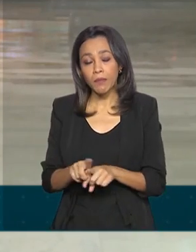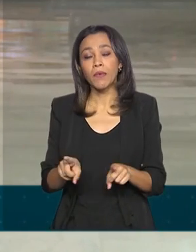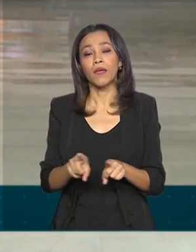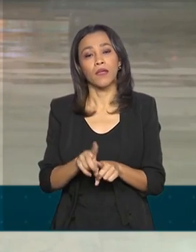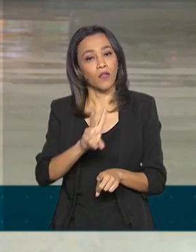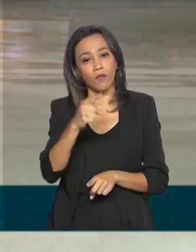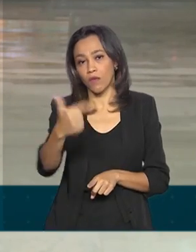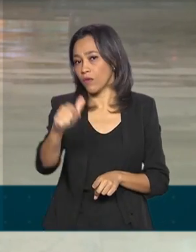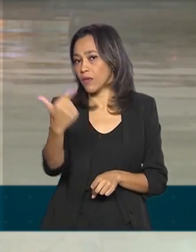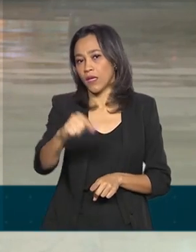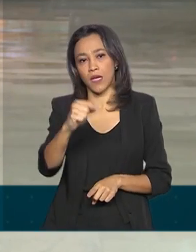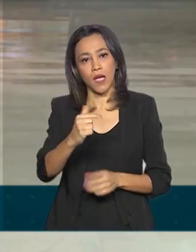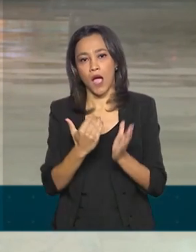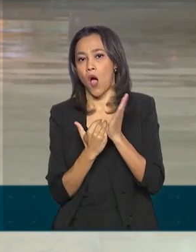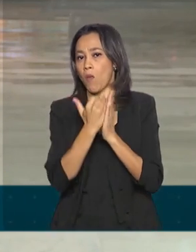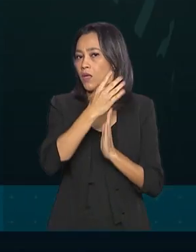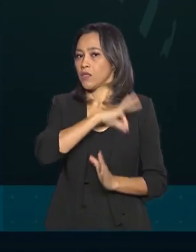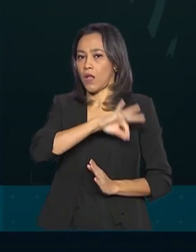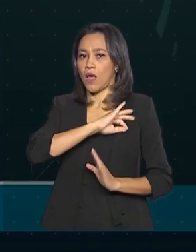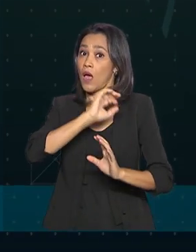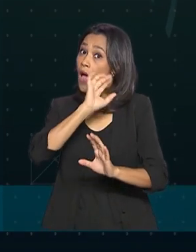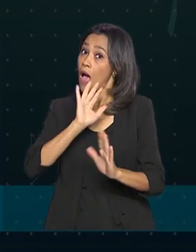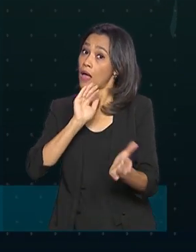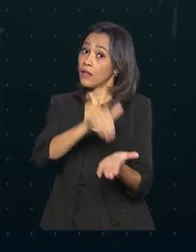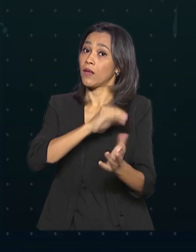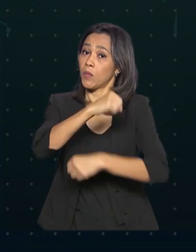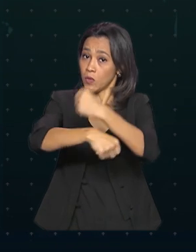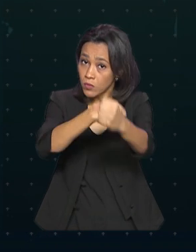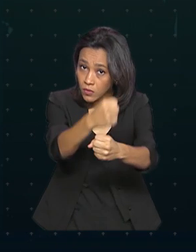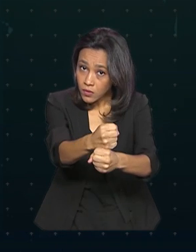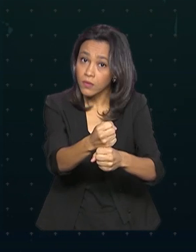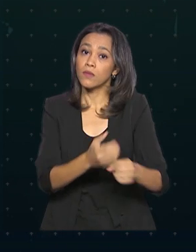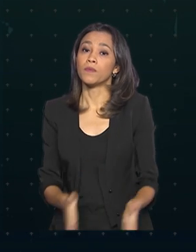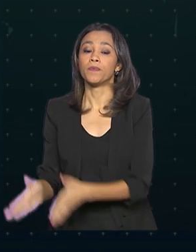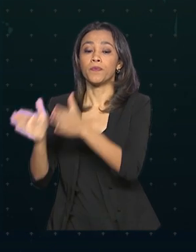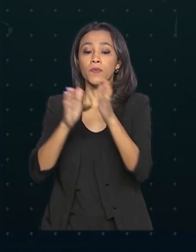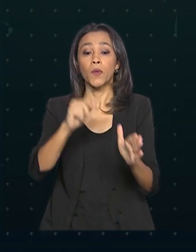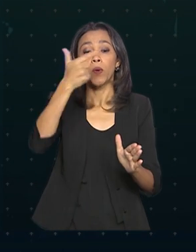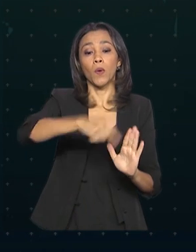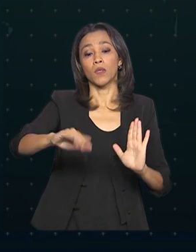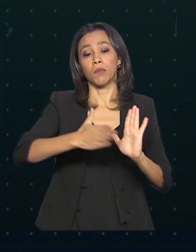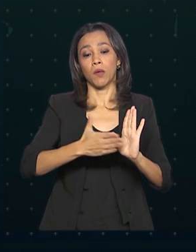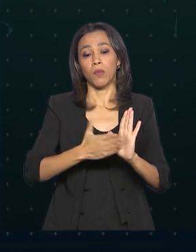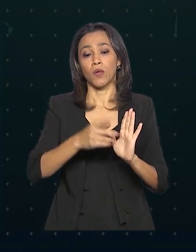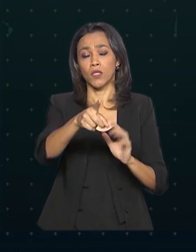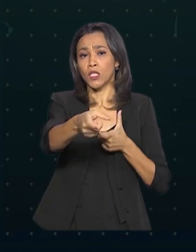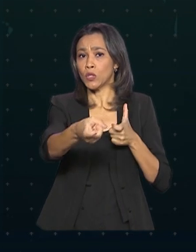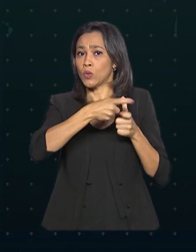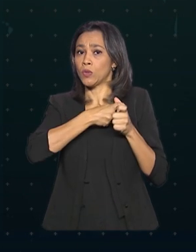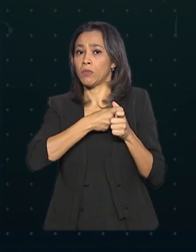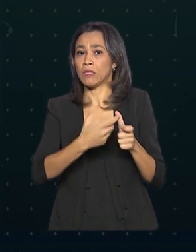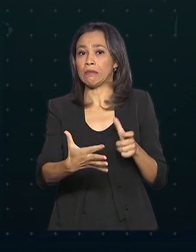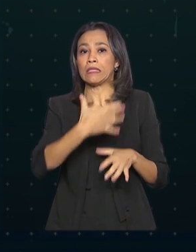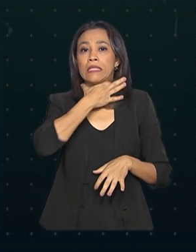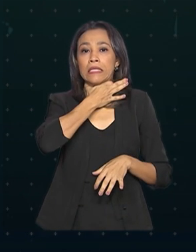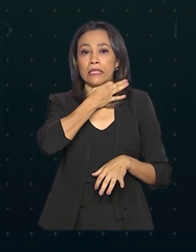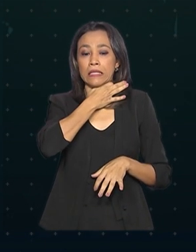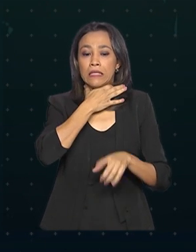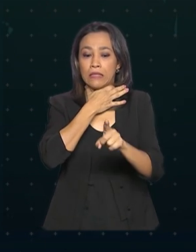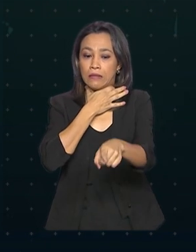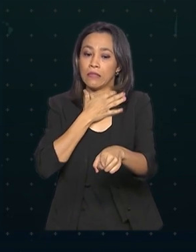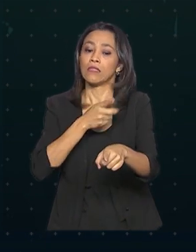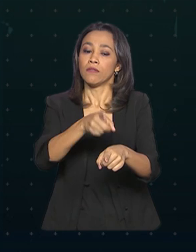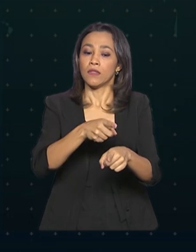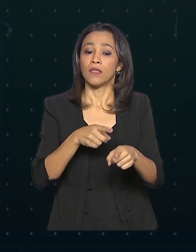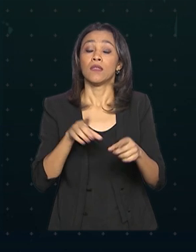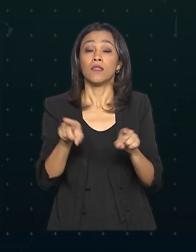congelados até o ano que vem. Outras medidas são a suspensão das dívidas previdenciárias e do pagamento da